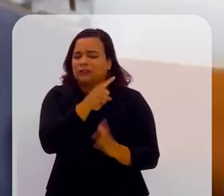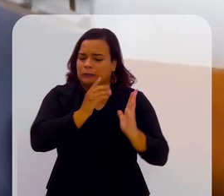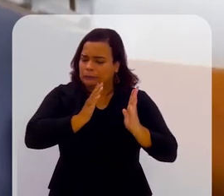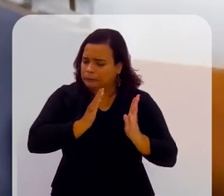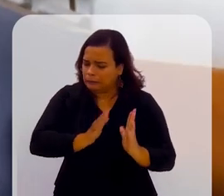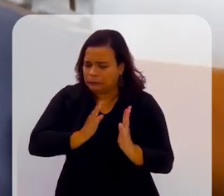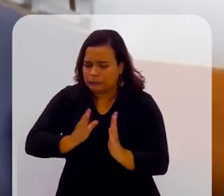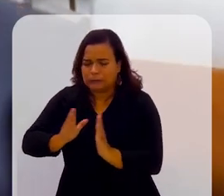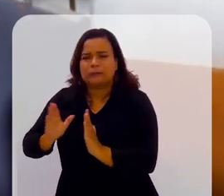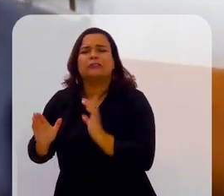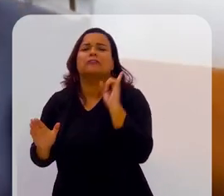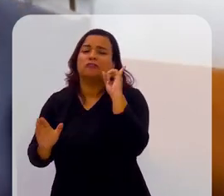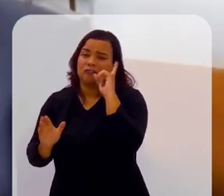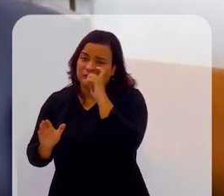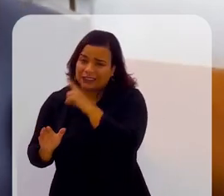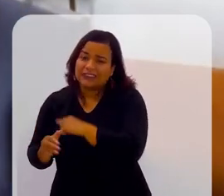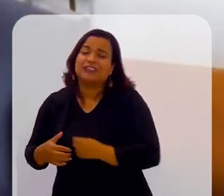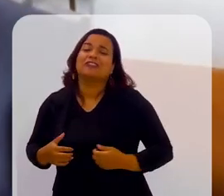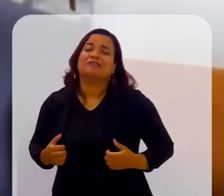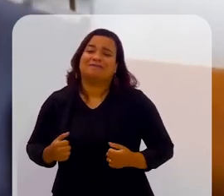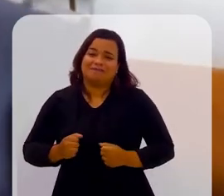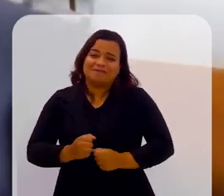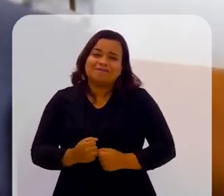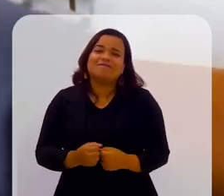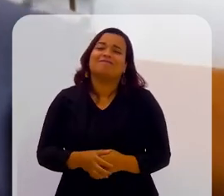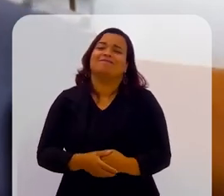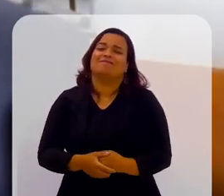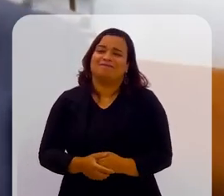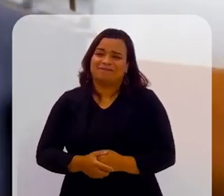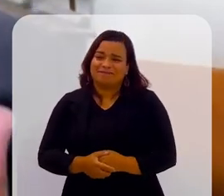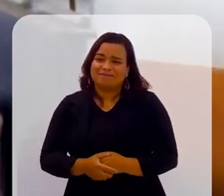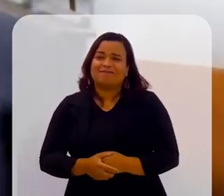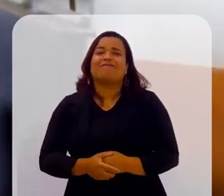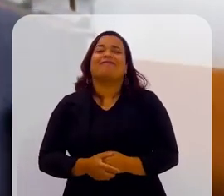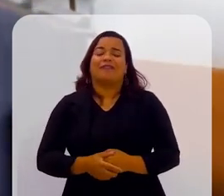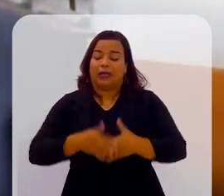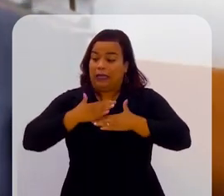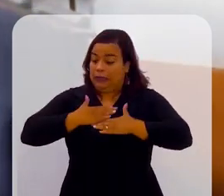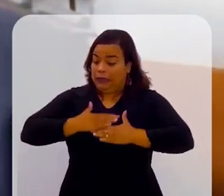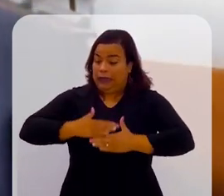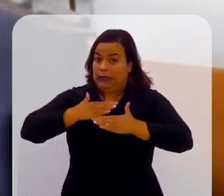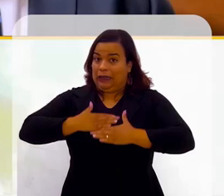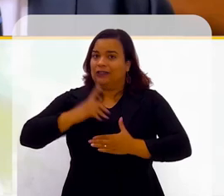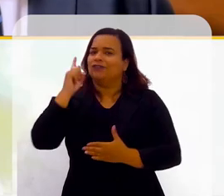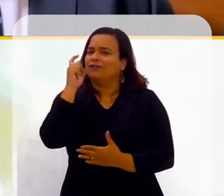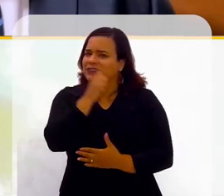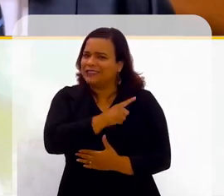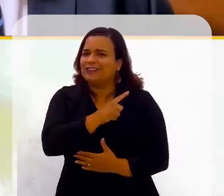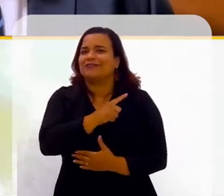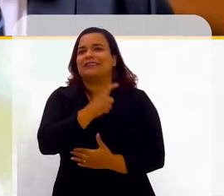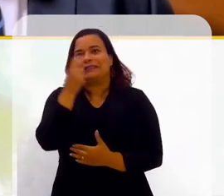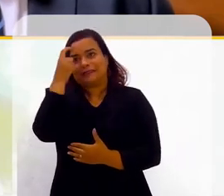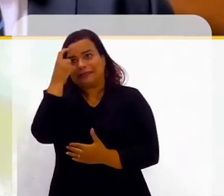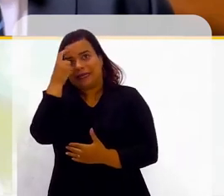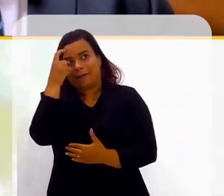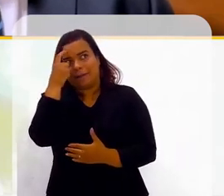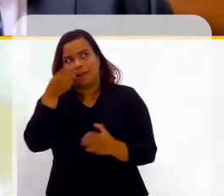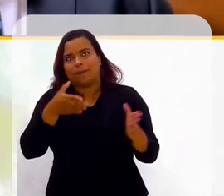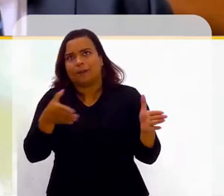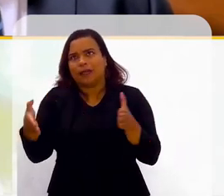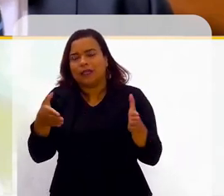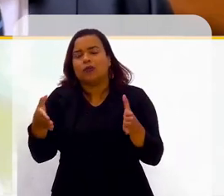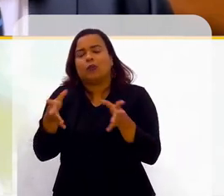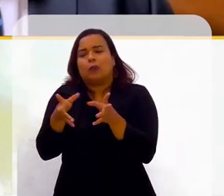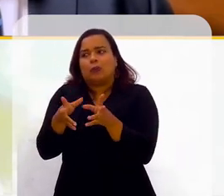manter a tranquilidade, entender que essas coisas são passageiras e